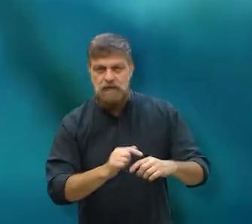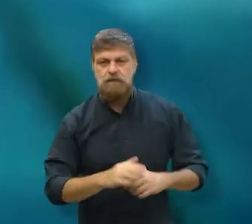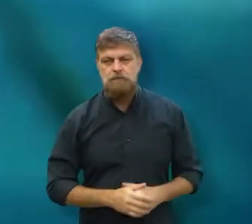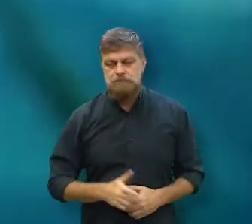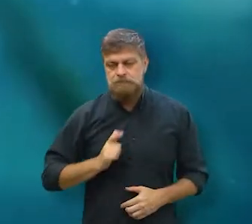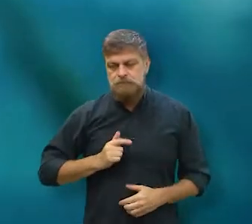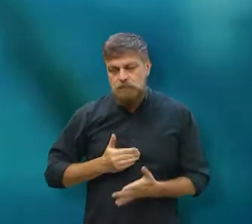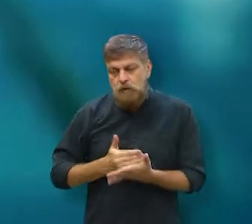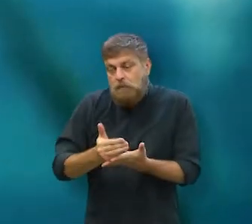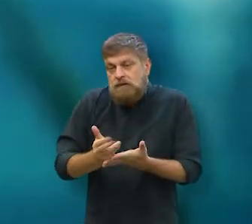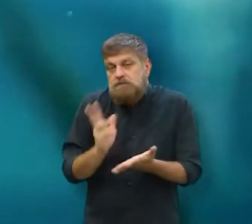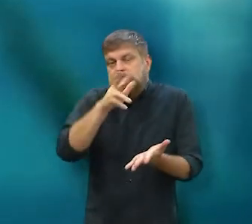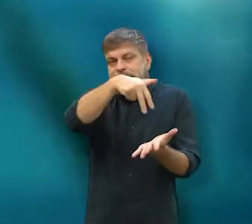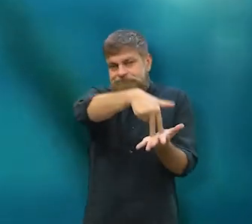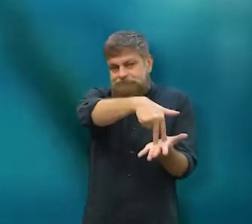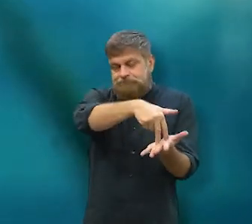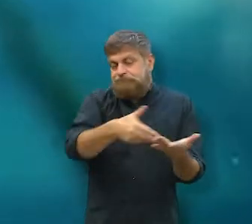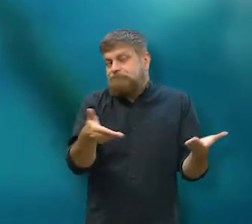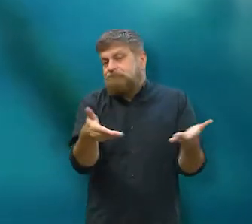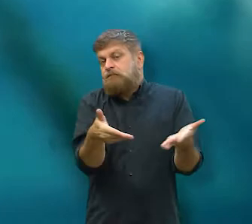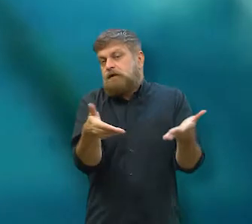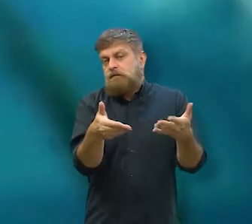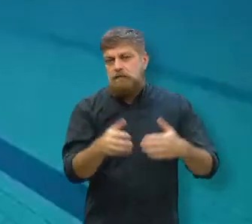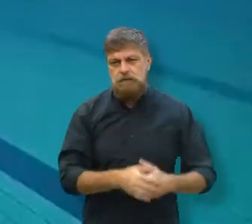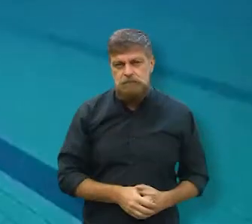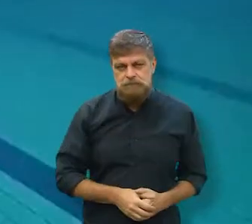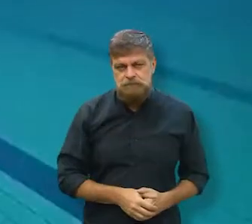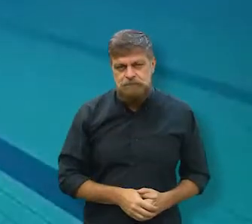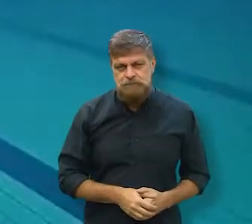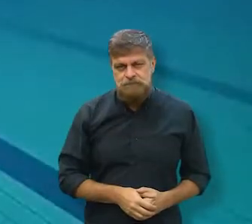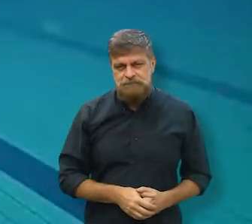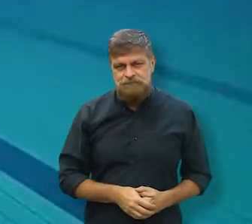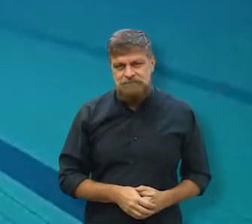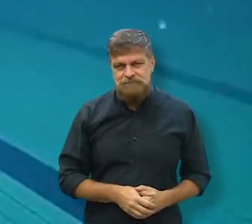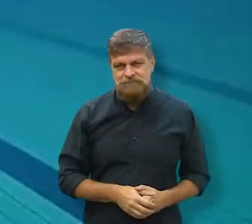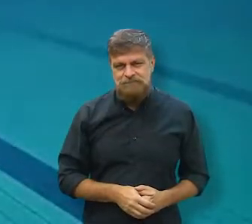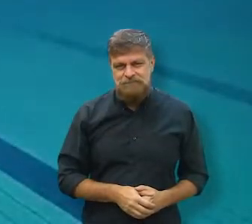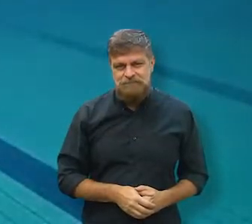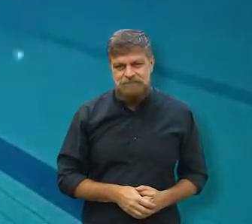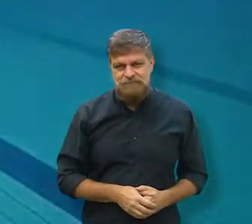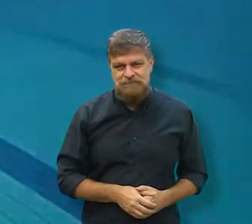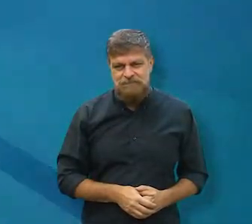É, foi assim que eu cheguei até aqui. E agora? É agora.